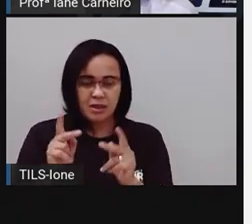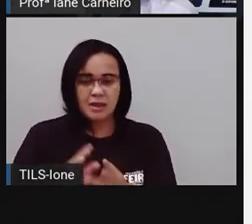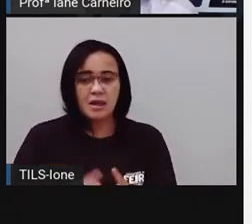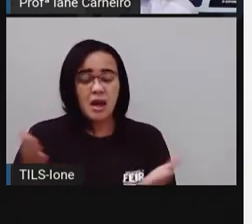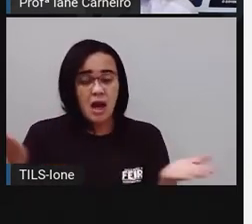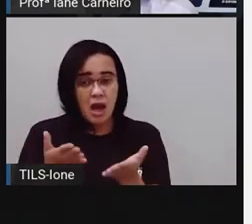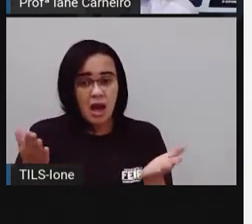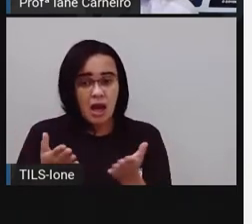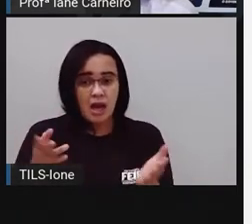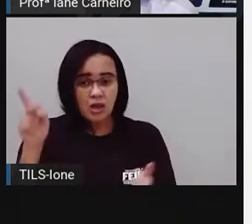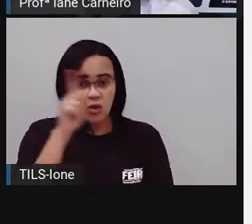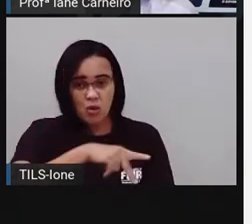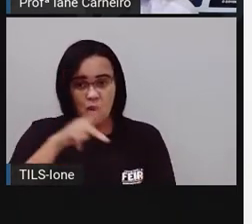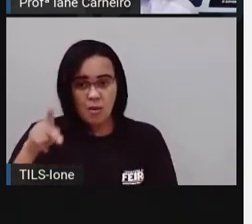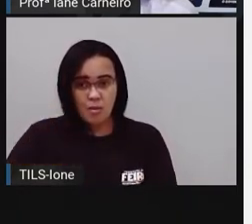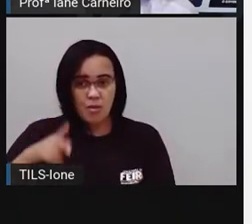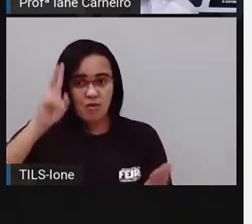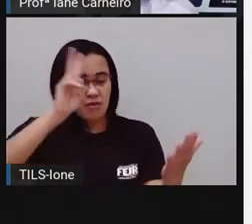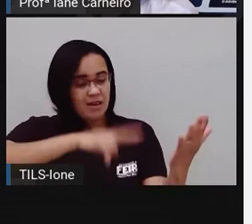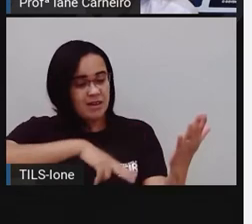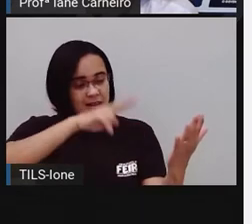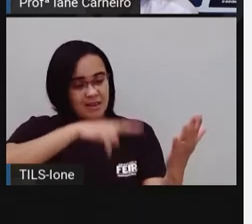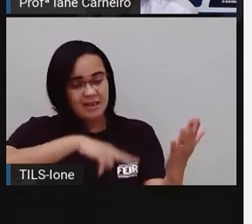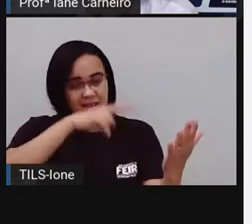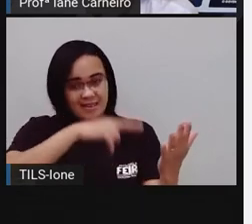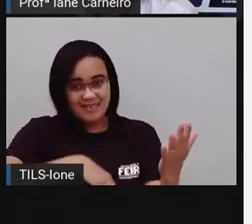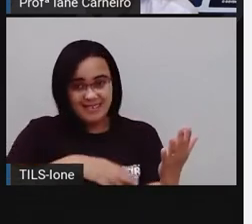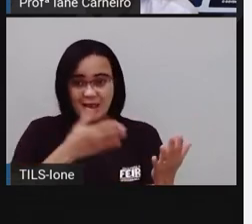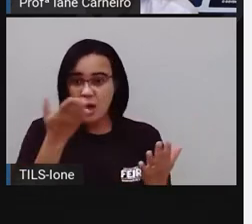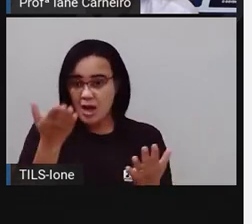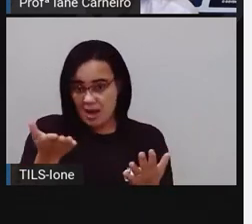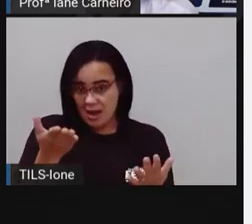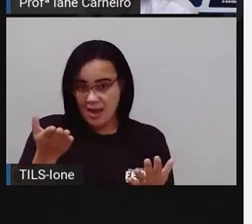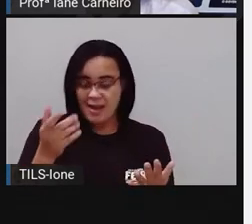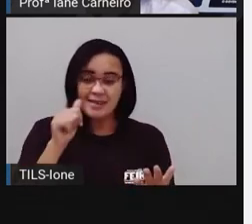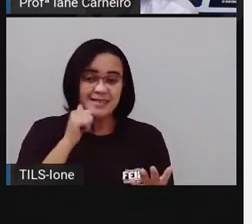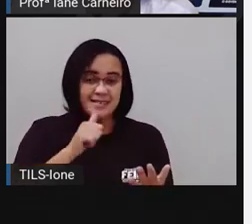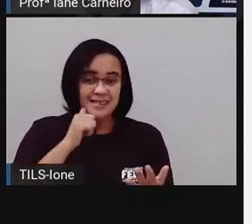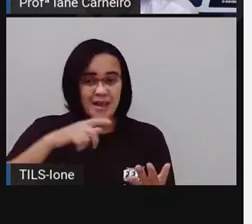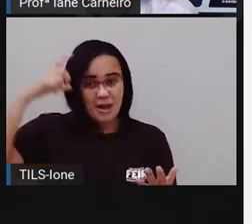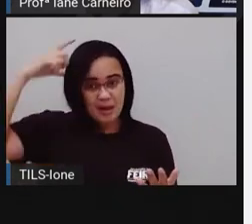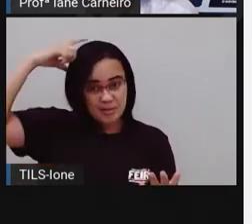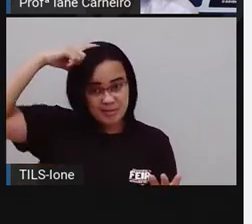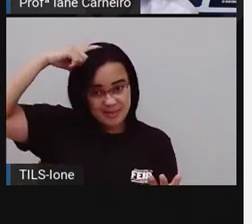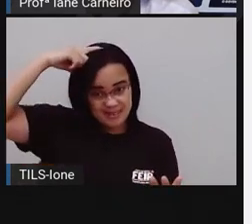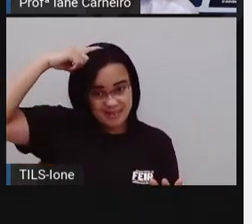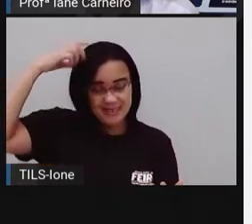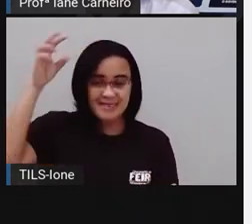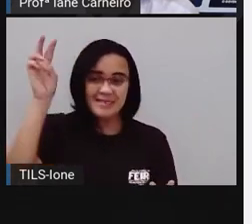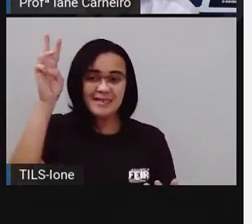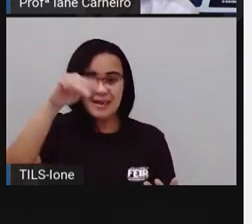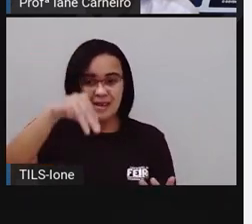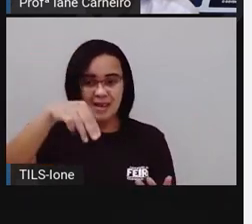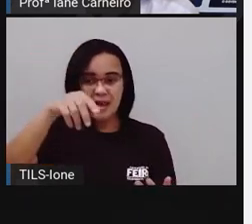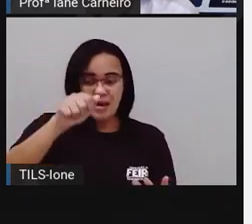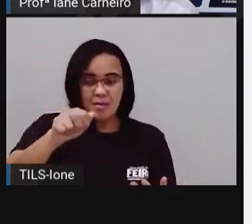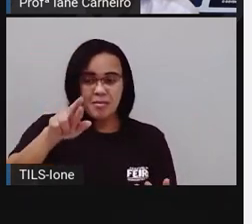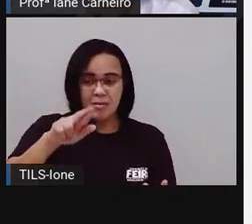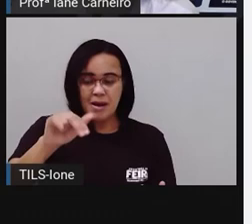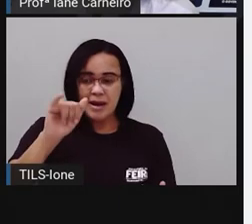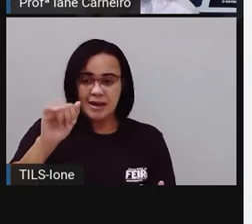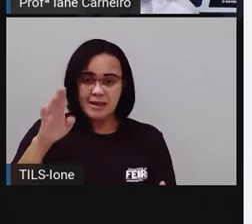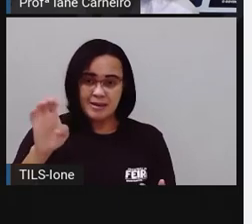ler, ó... Esta é a princesa Maribel. E isto, o que é? Este